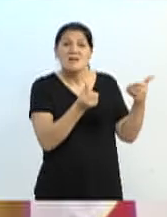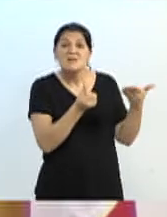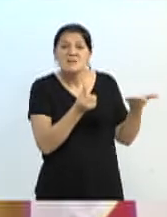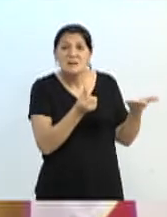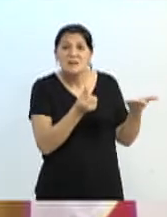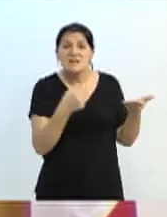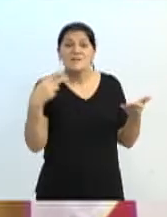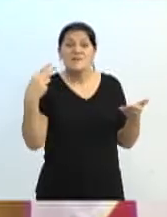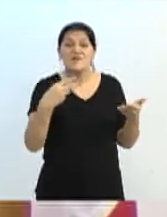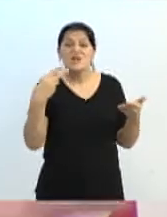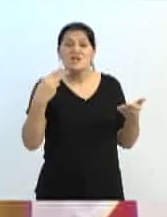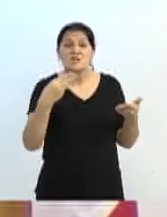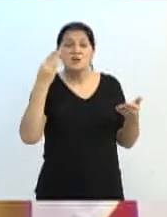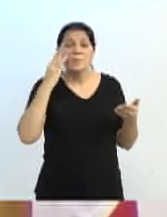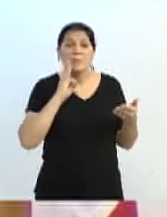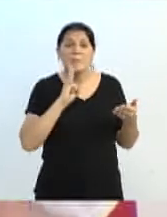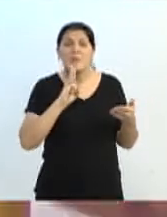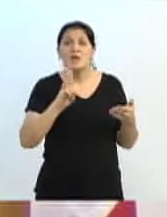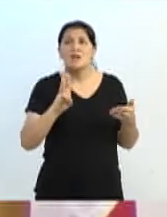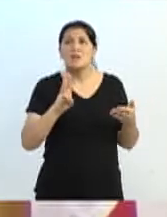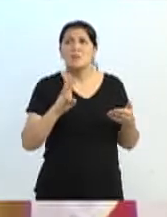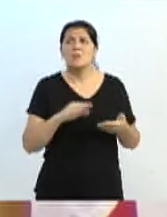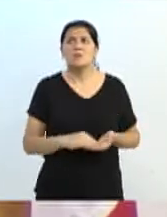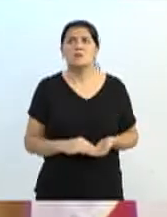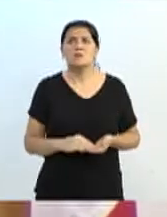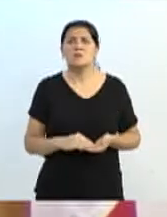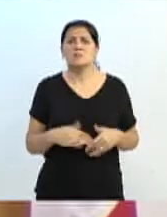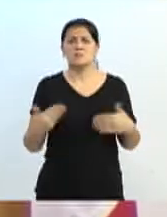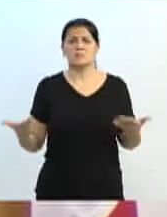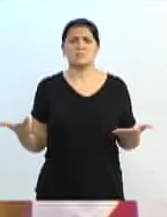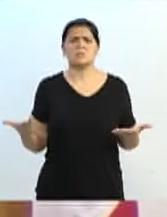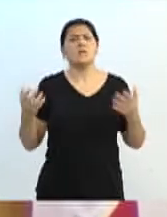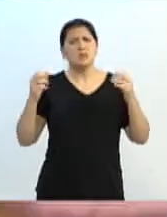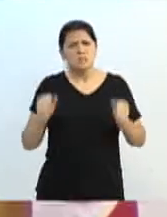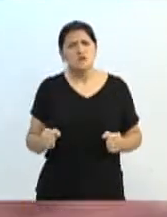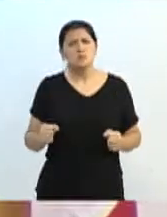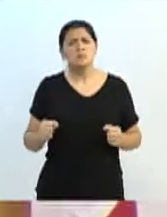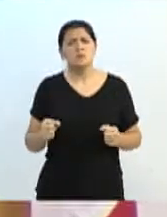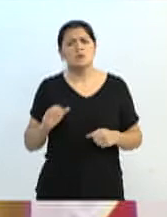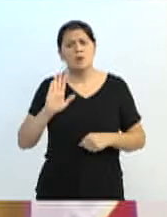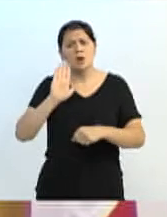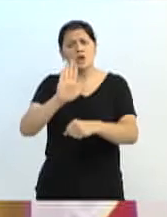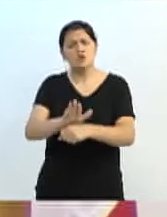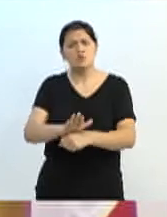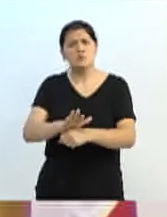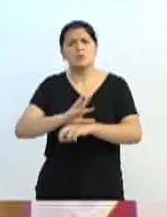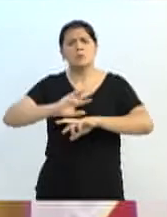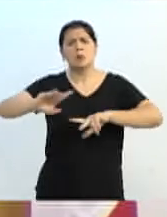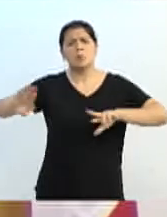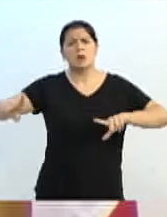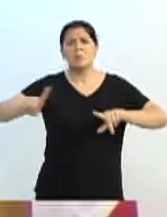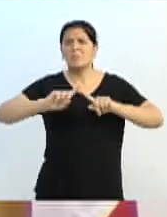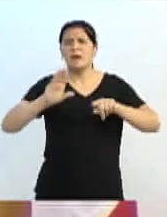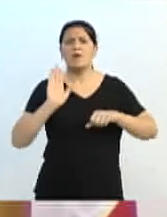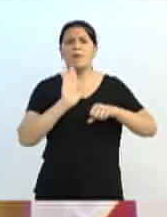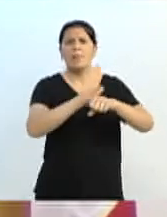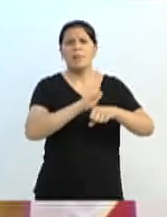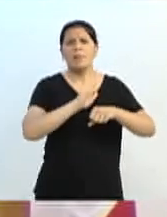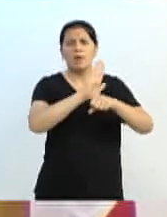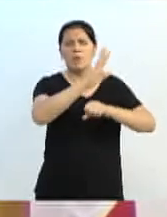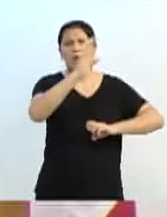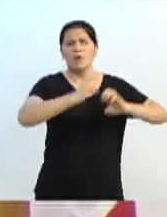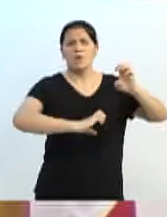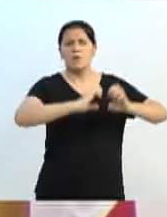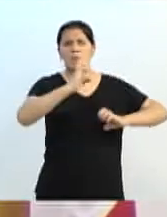milhões. Esse 22 milhões nós poderíamos estar distribuindo renda para quem precisa. mas nós estamos ajudando a concessionária por